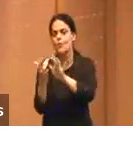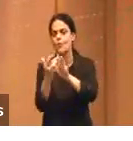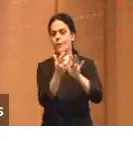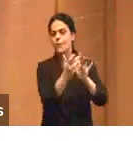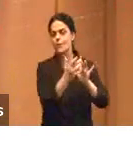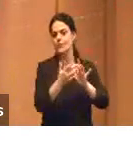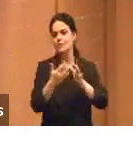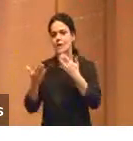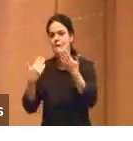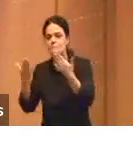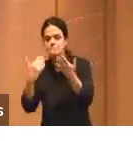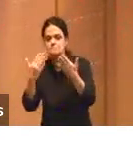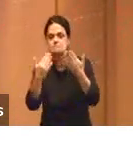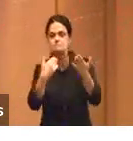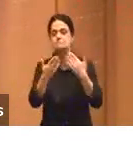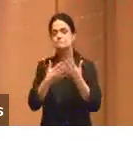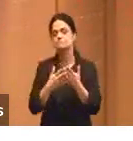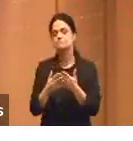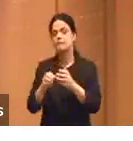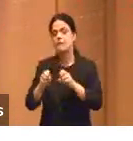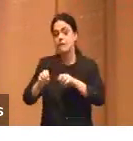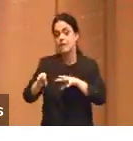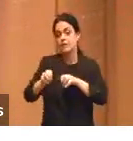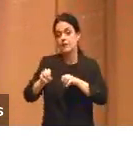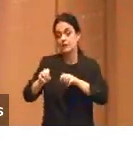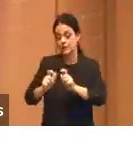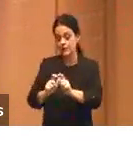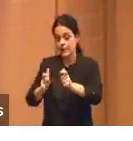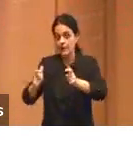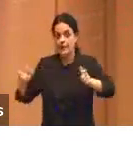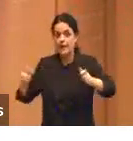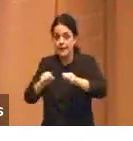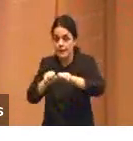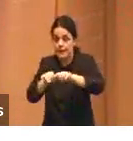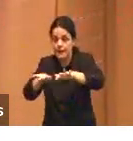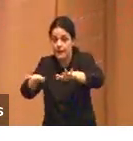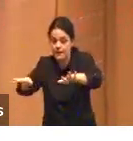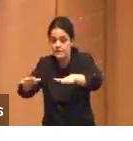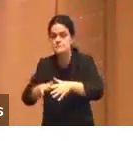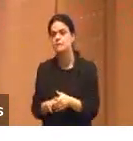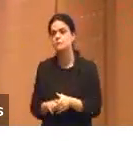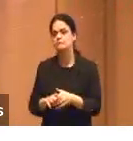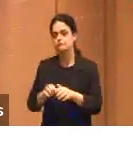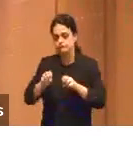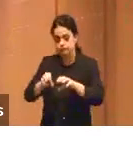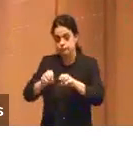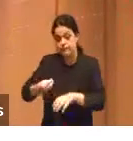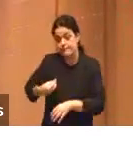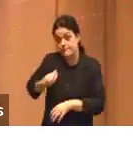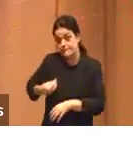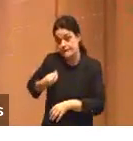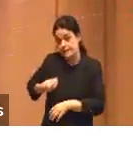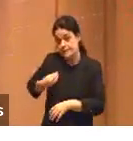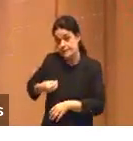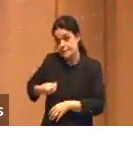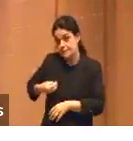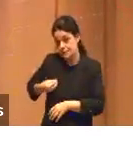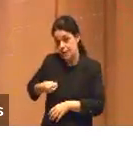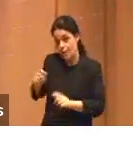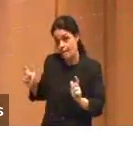a educação à distância ainda está crescendo, a educação presencial vem decaindo desde 2015, temos uma